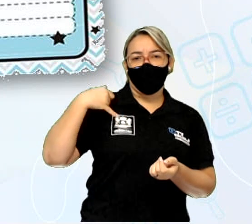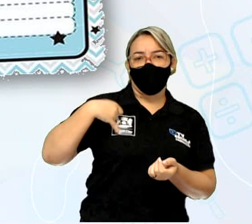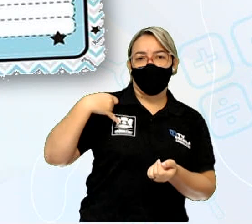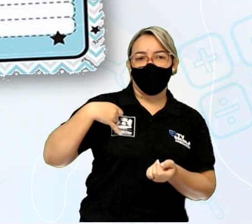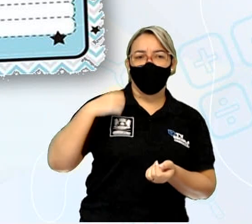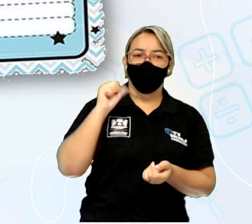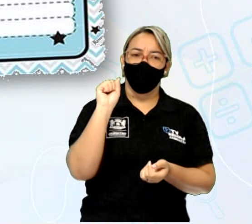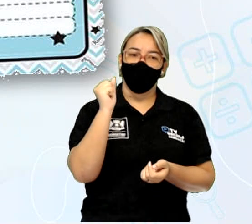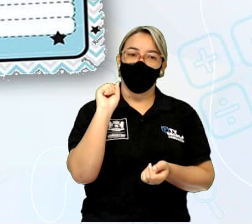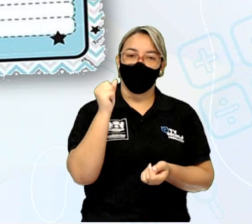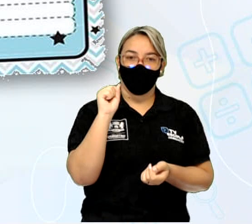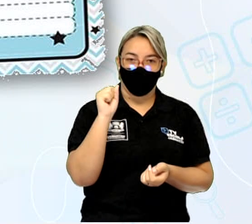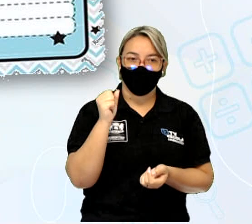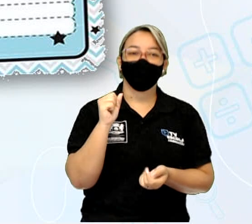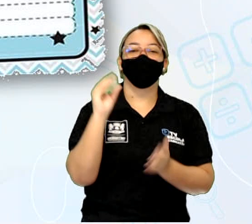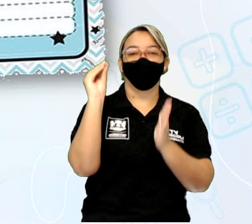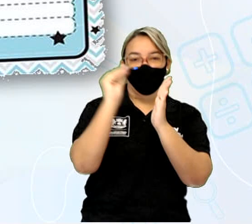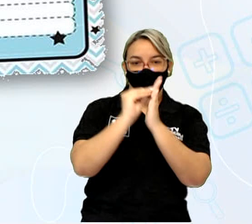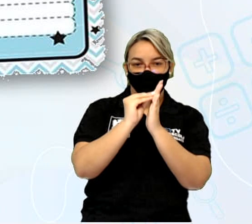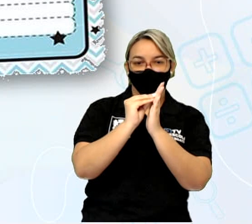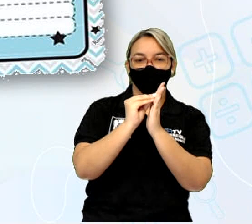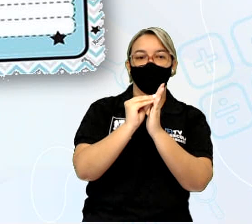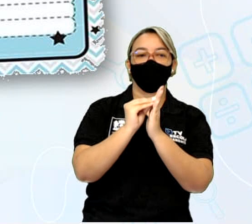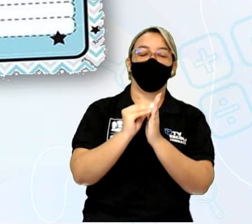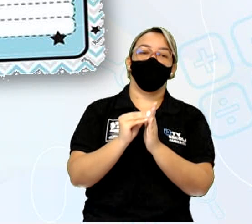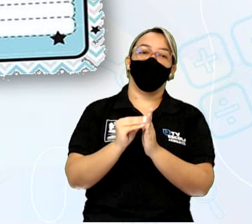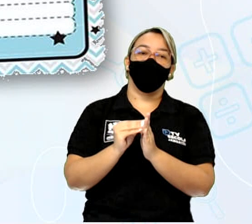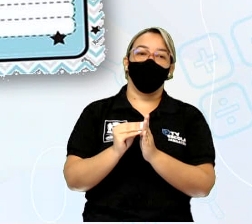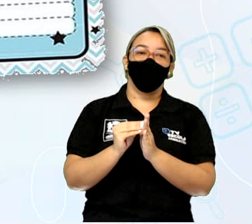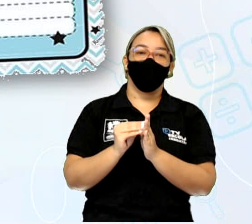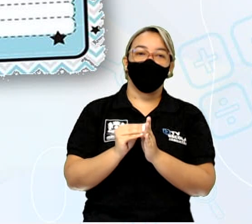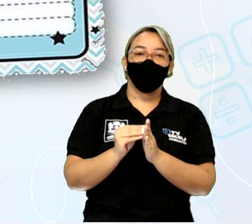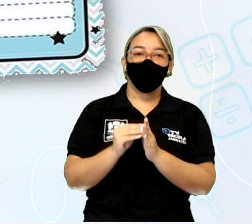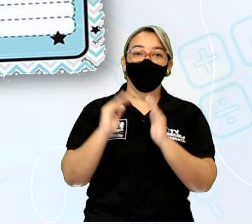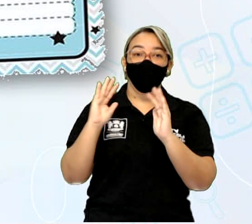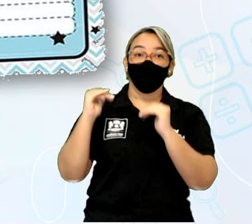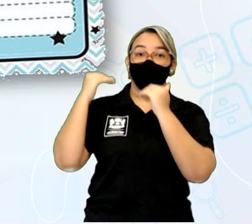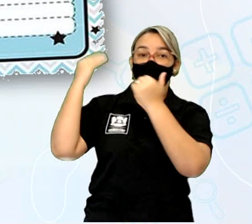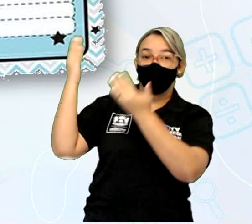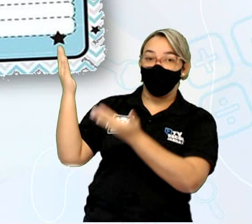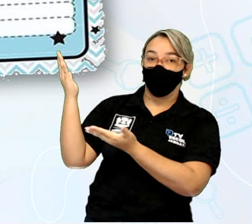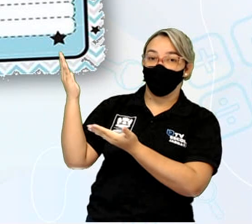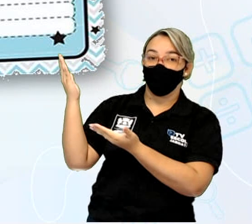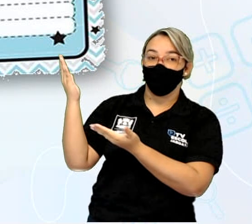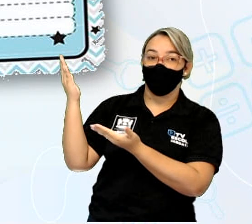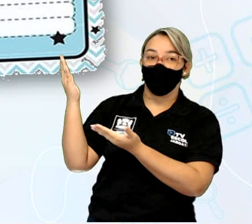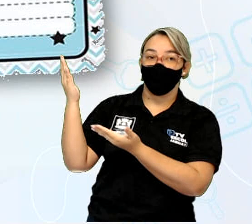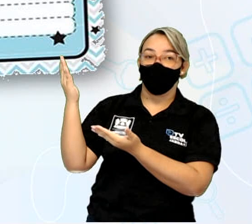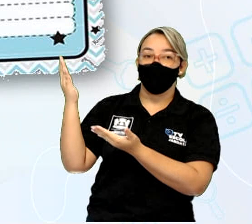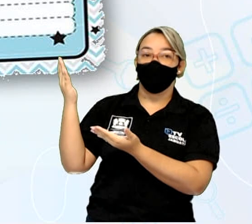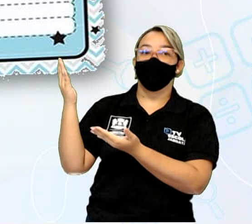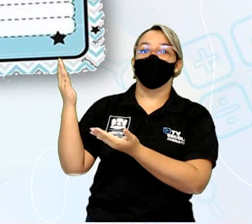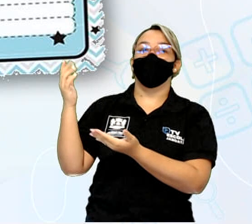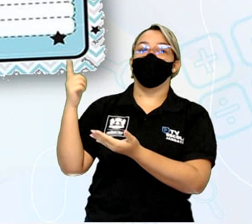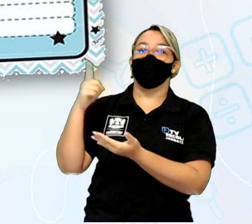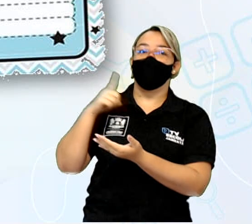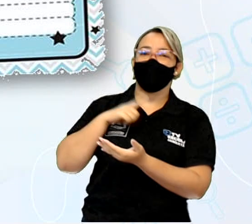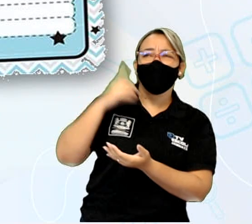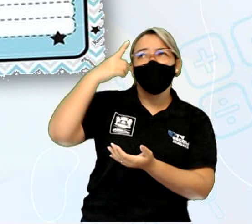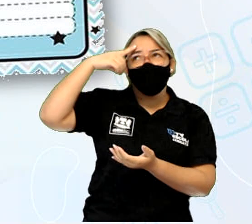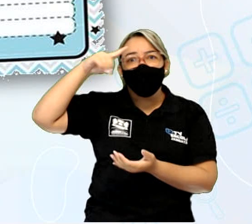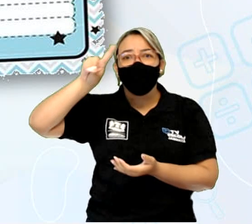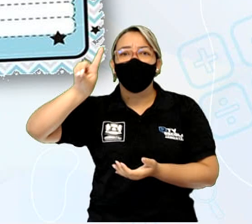anos. Então, a gente preenche ali 8. Lá em cima, do outro lado, vem, será no